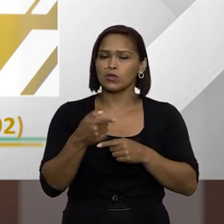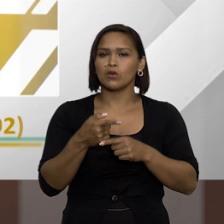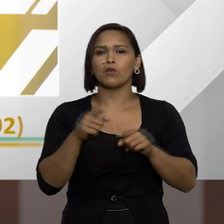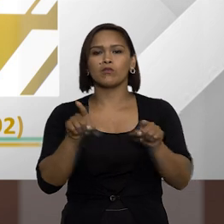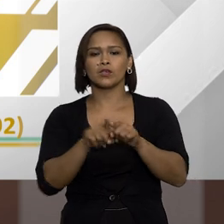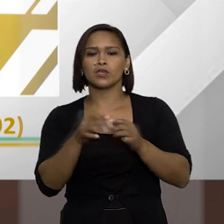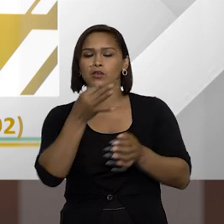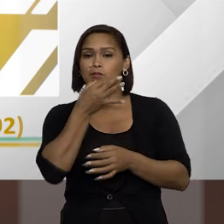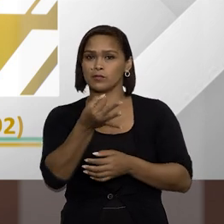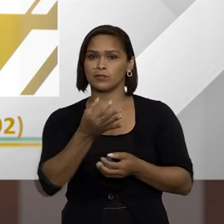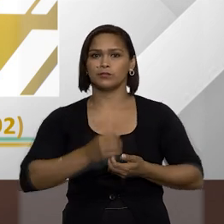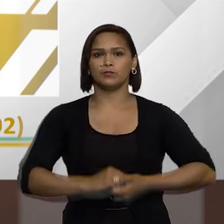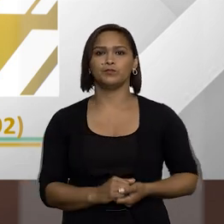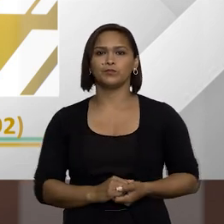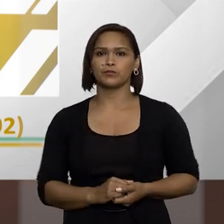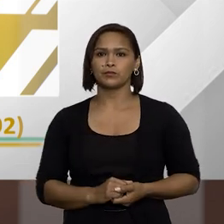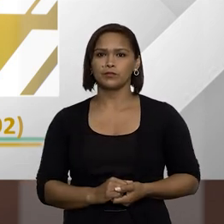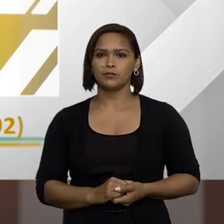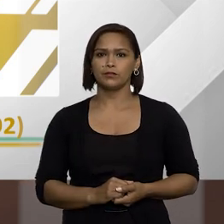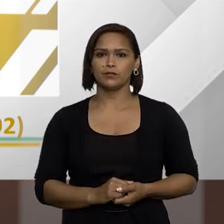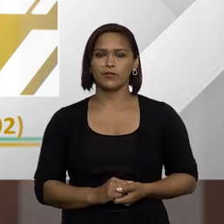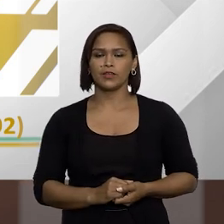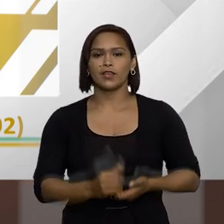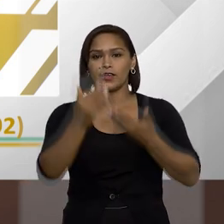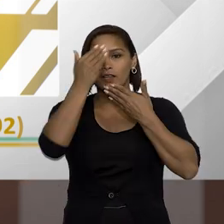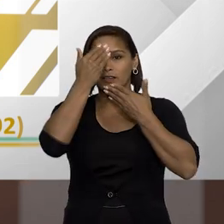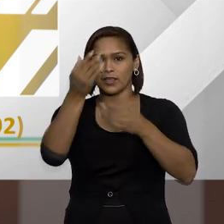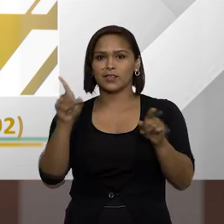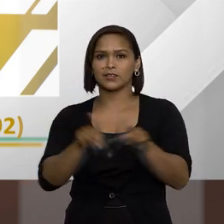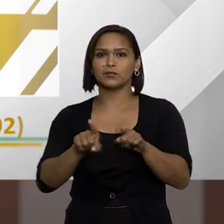quaisquer colocações agradecemos